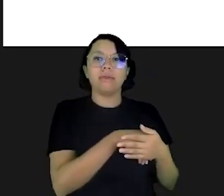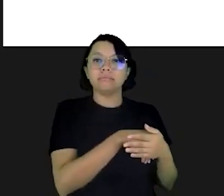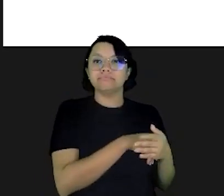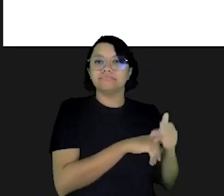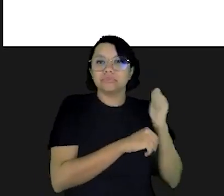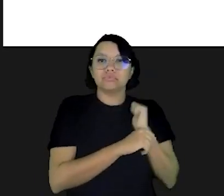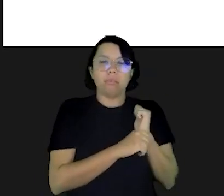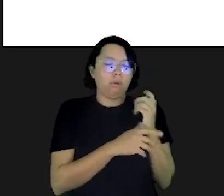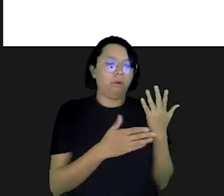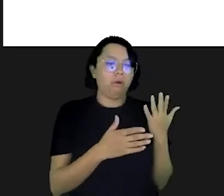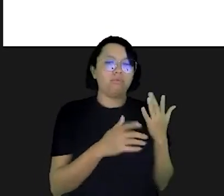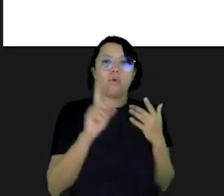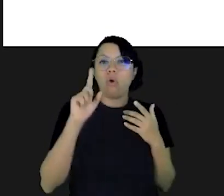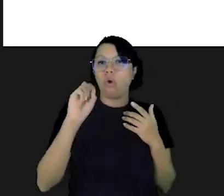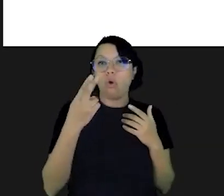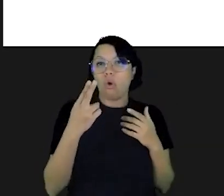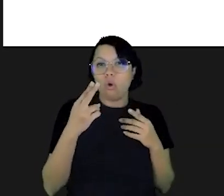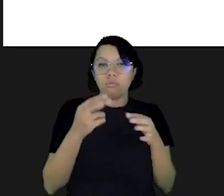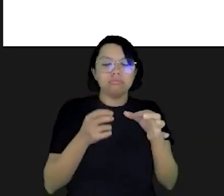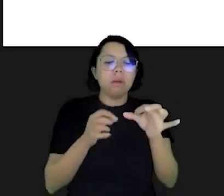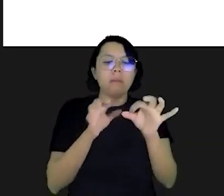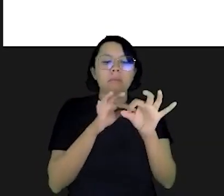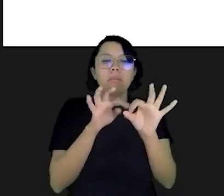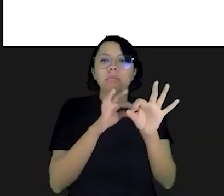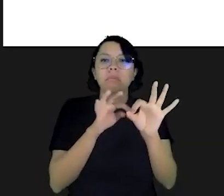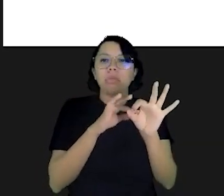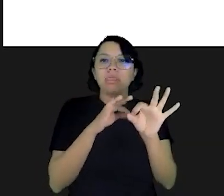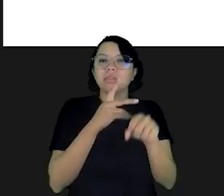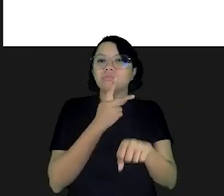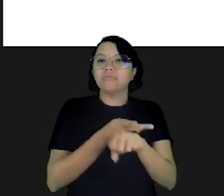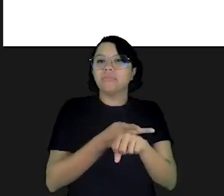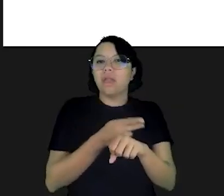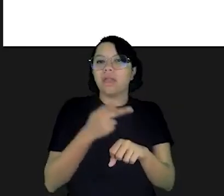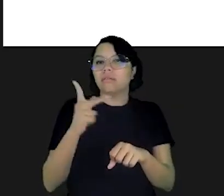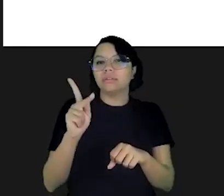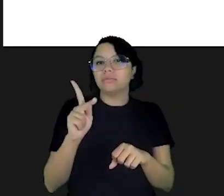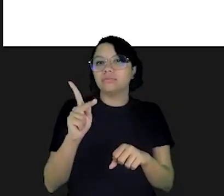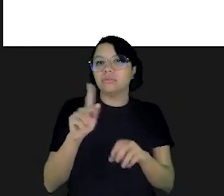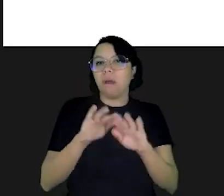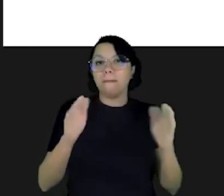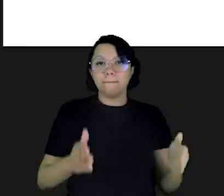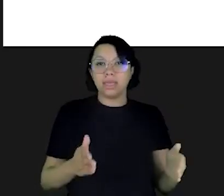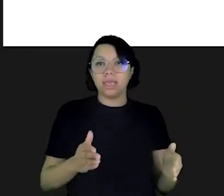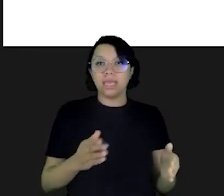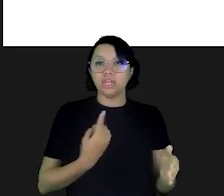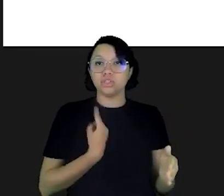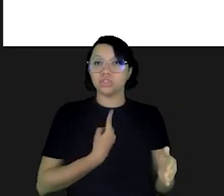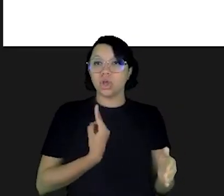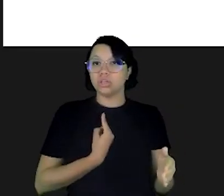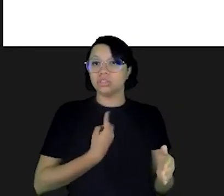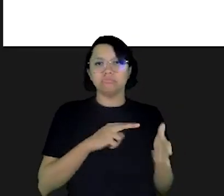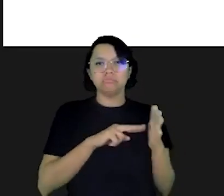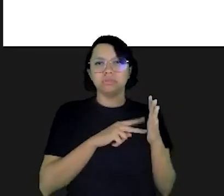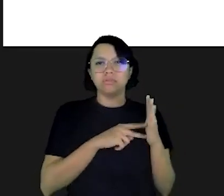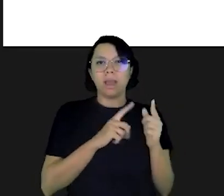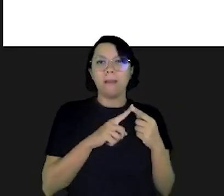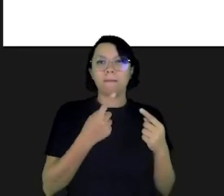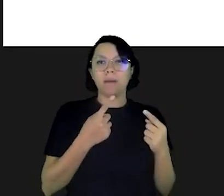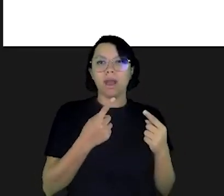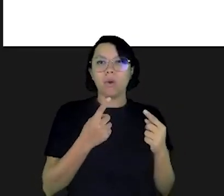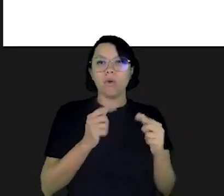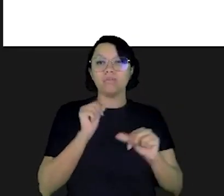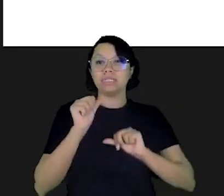pedaço de papel que está ali na sua carteira é um pedacinho redondo de metal que está aqui em cima da sua mesa